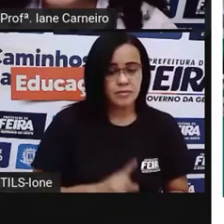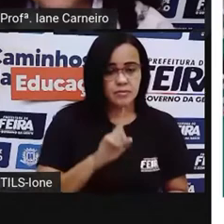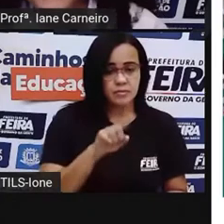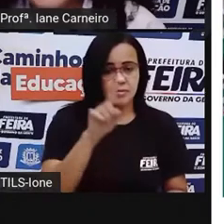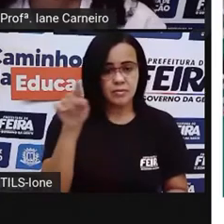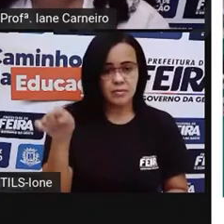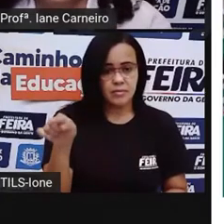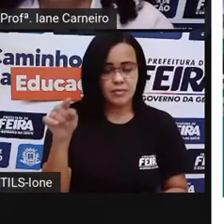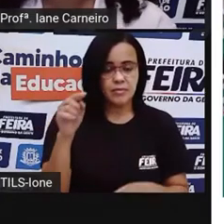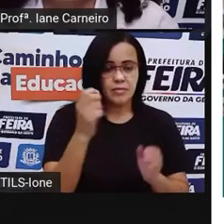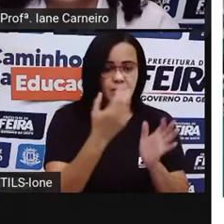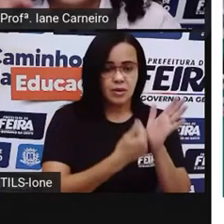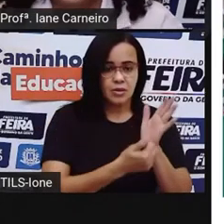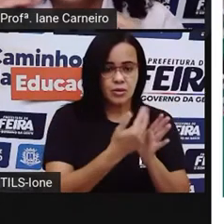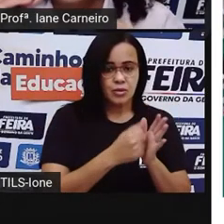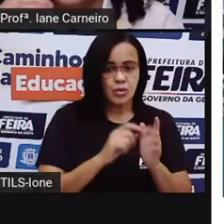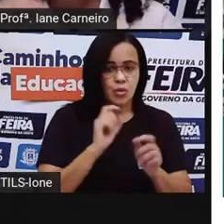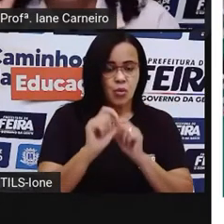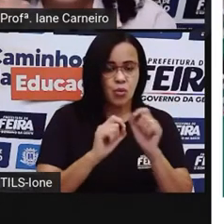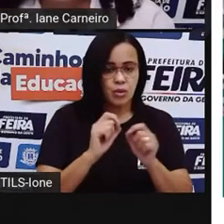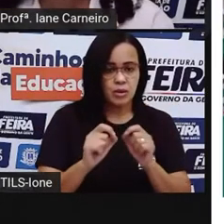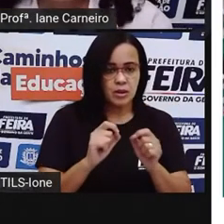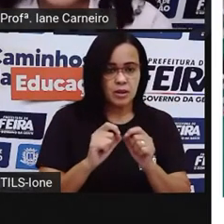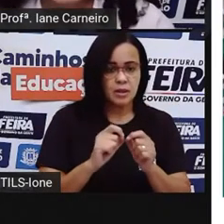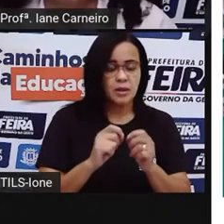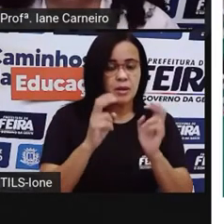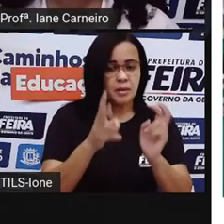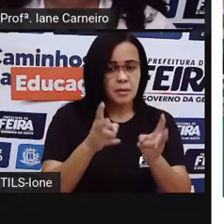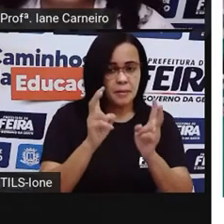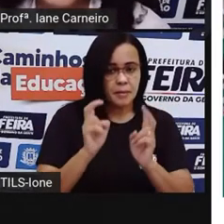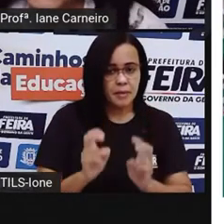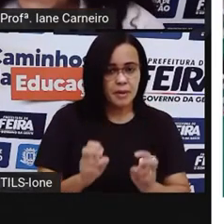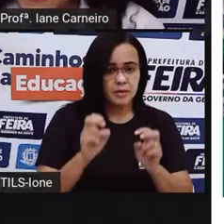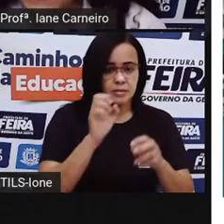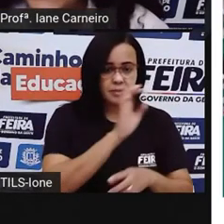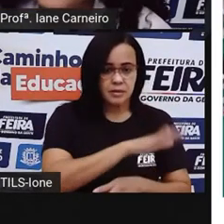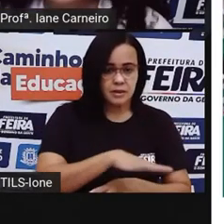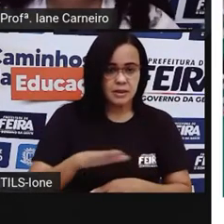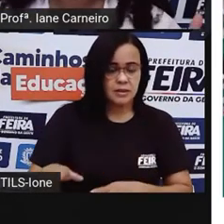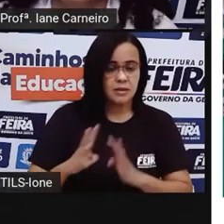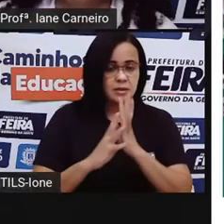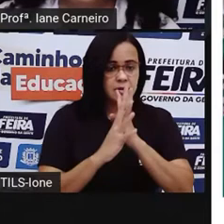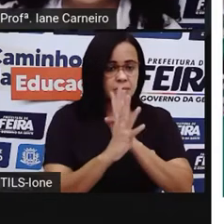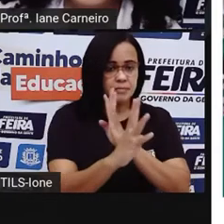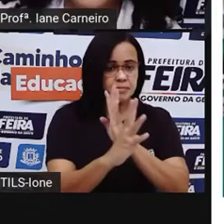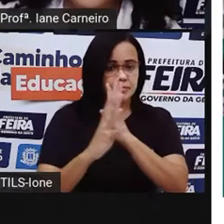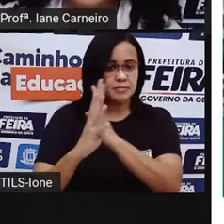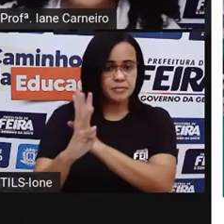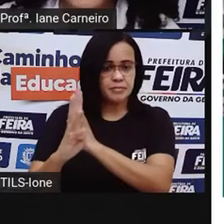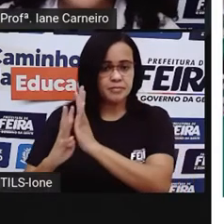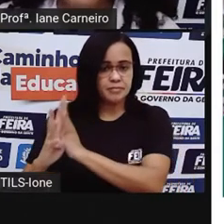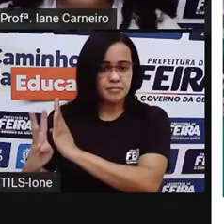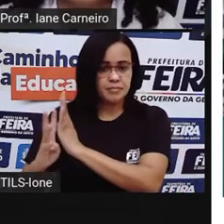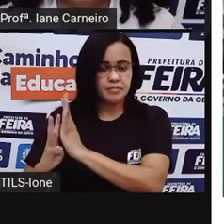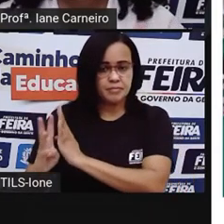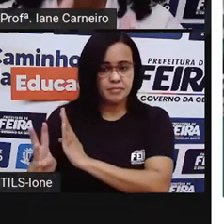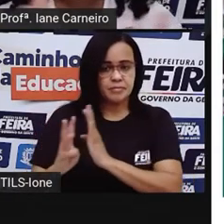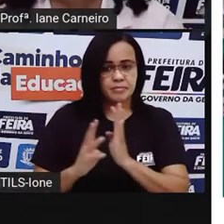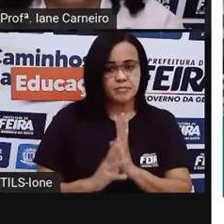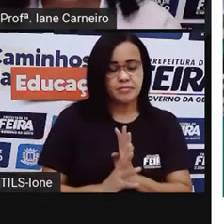vê que também a gente percebe que as crianças estão, de certa forma, em fileiradas, mas a fila não é